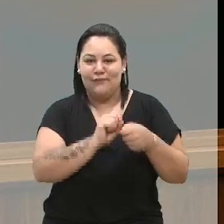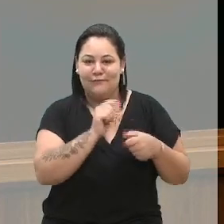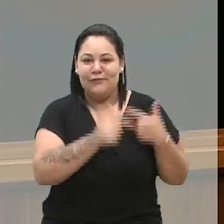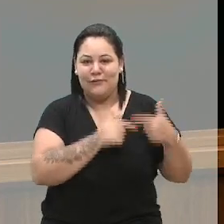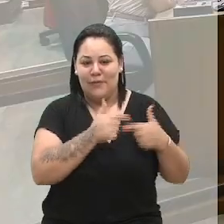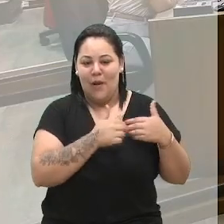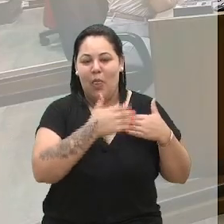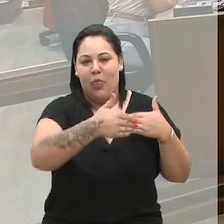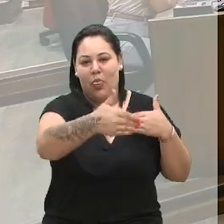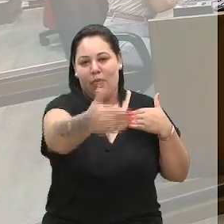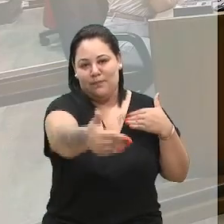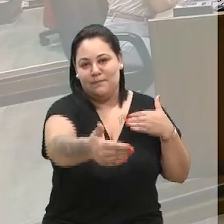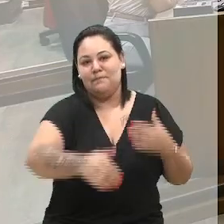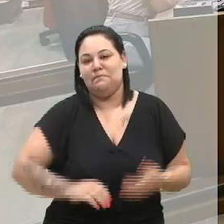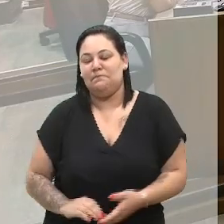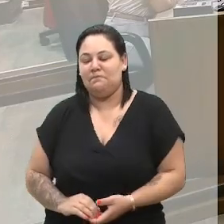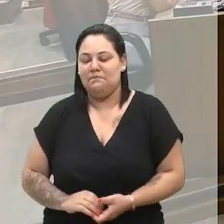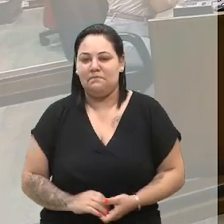desses anos.